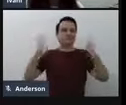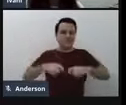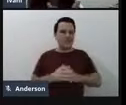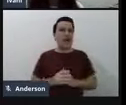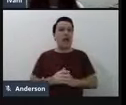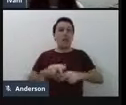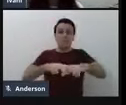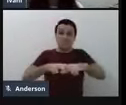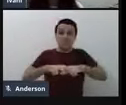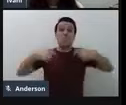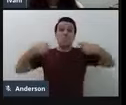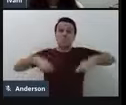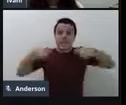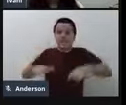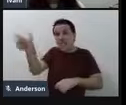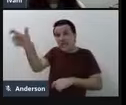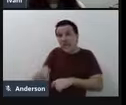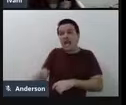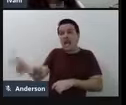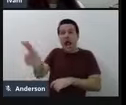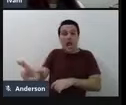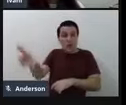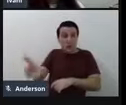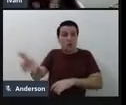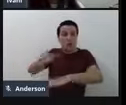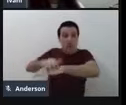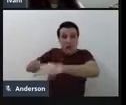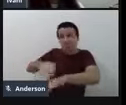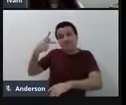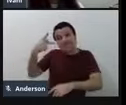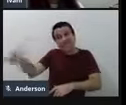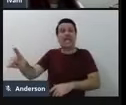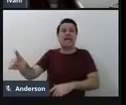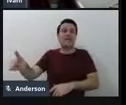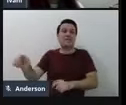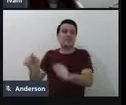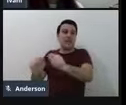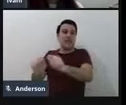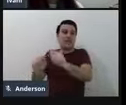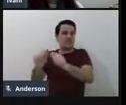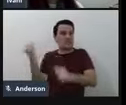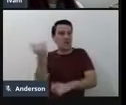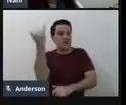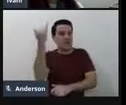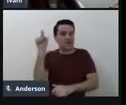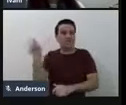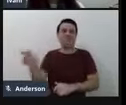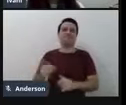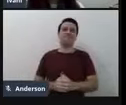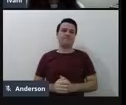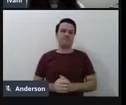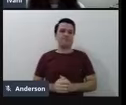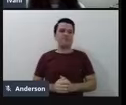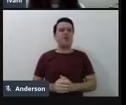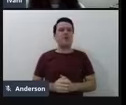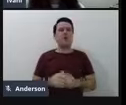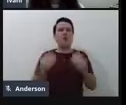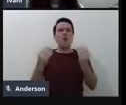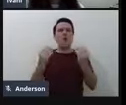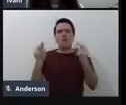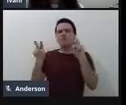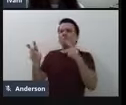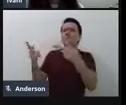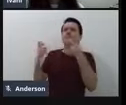protagonista dessa situação toda. E aí, como é que a gente vai, vai ver isso, né, Ju, você pode colocar no